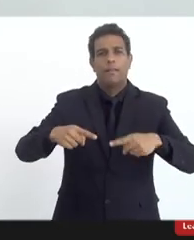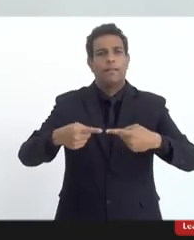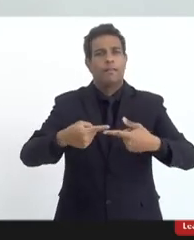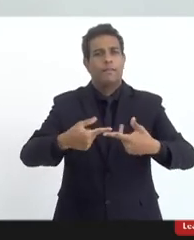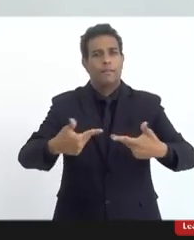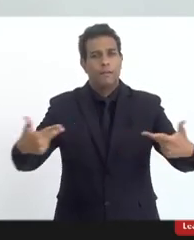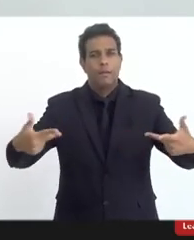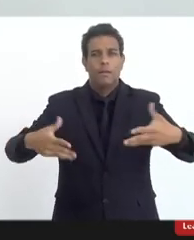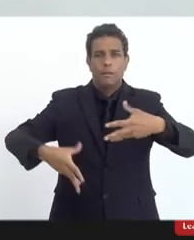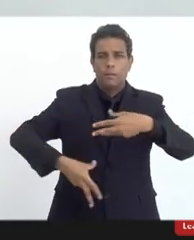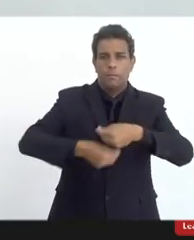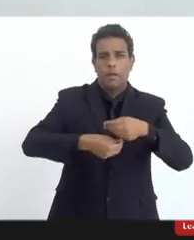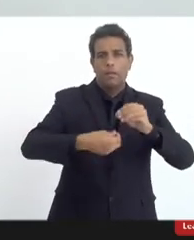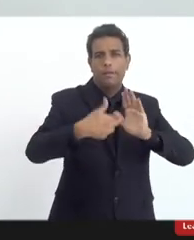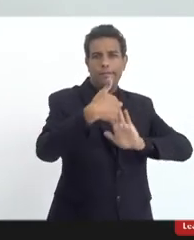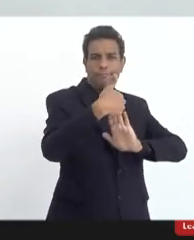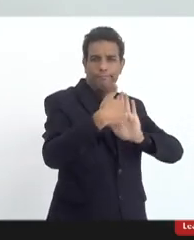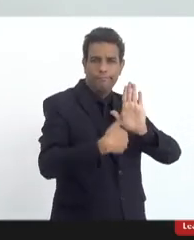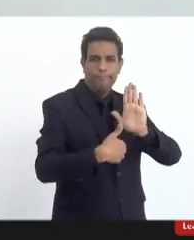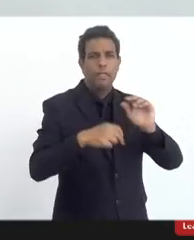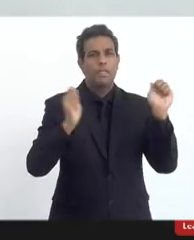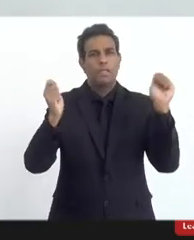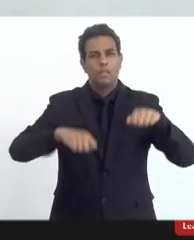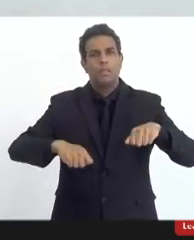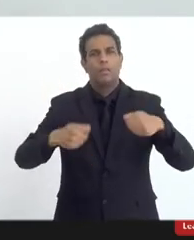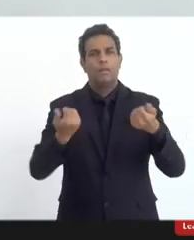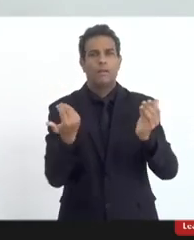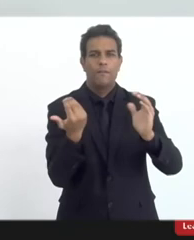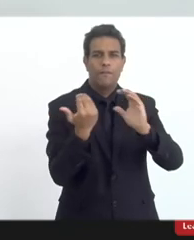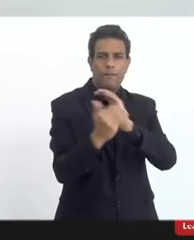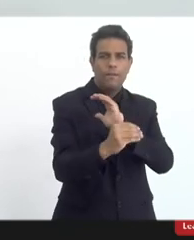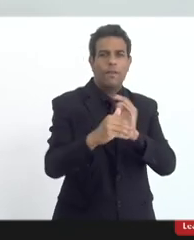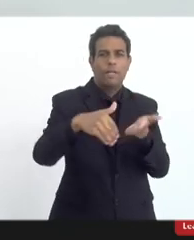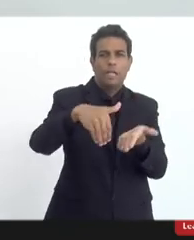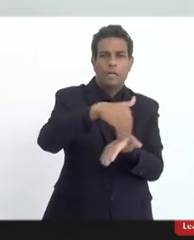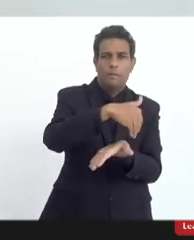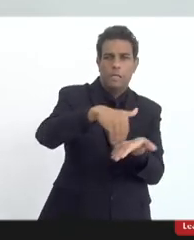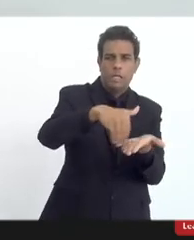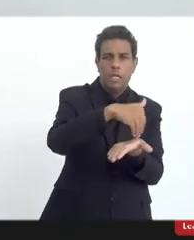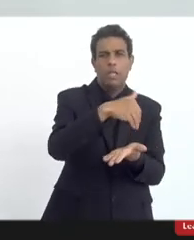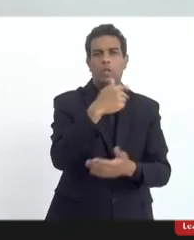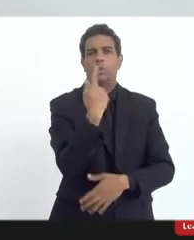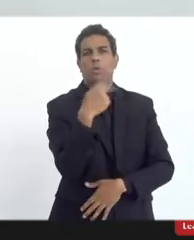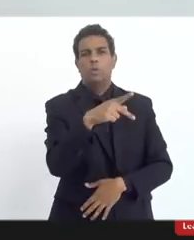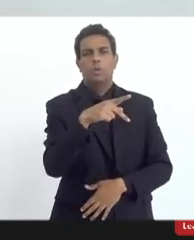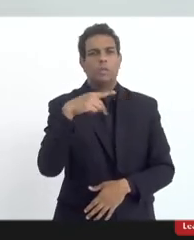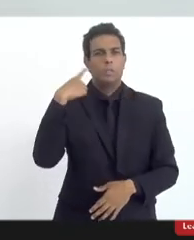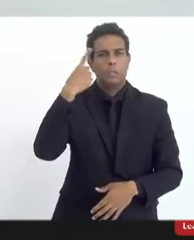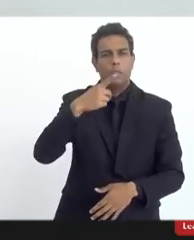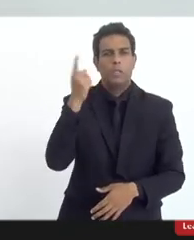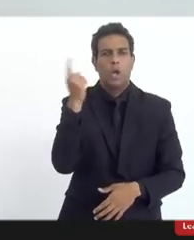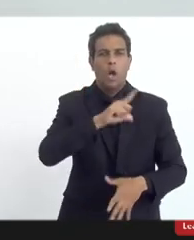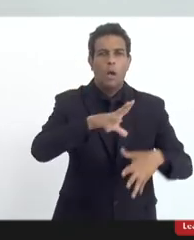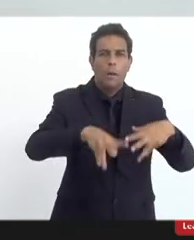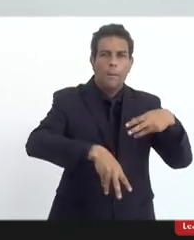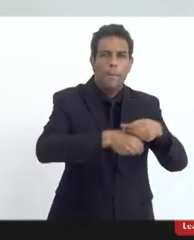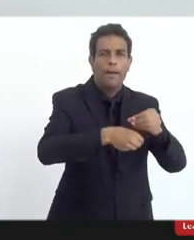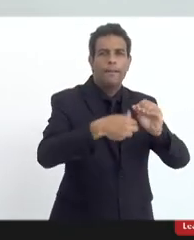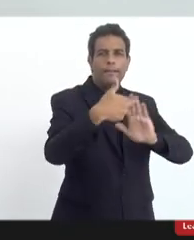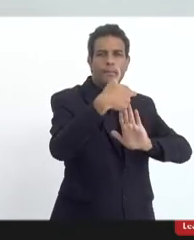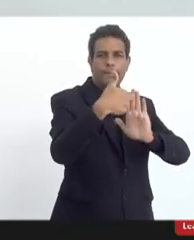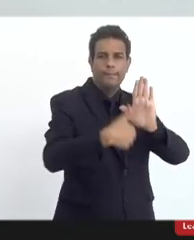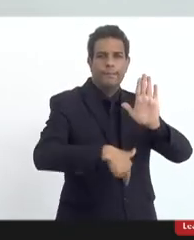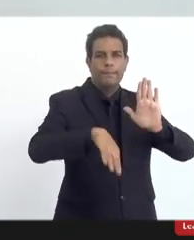pra acrescentar no relatório a gente pode estar enviando pro seu gabinete e pra que pudesse complementar o relatório